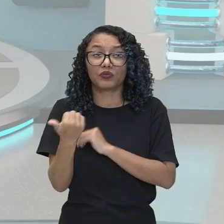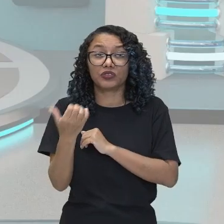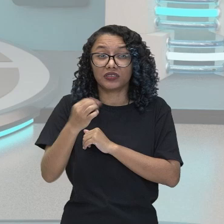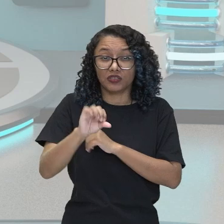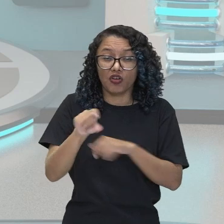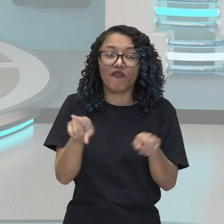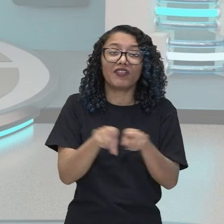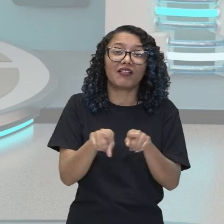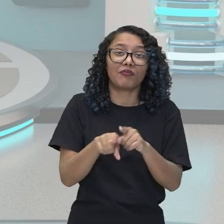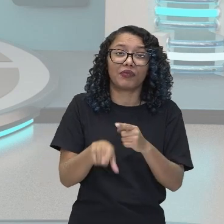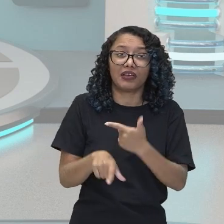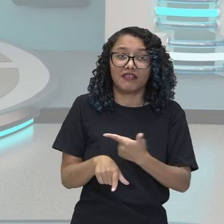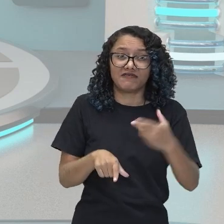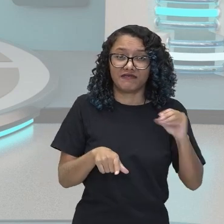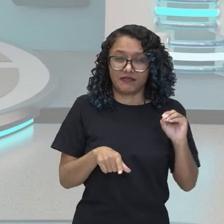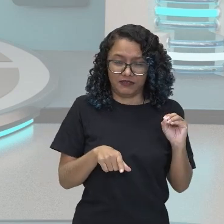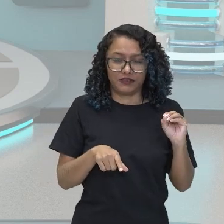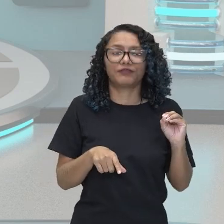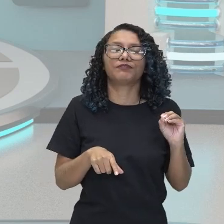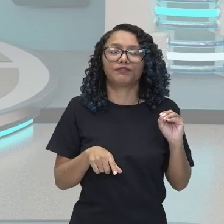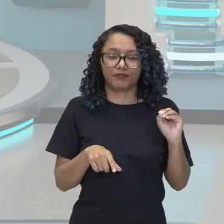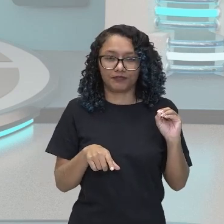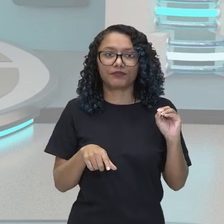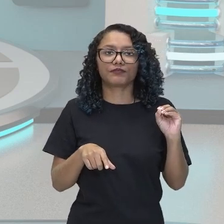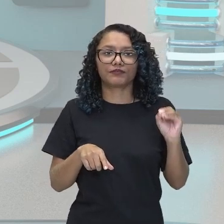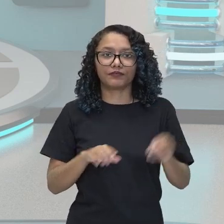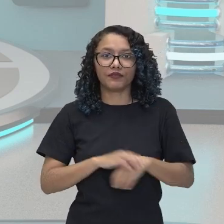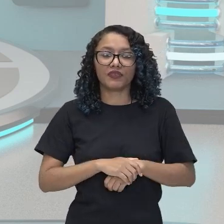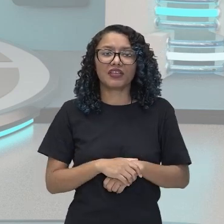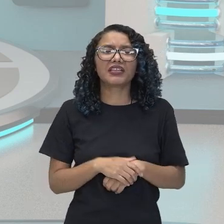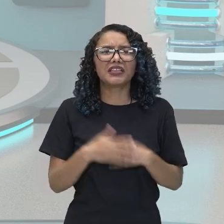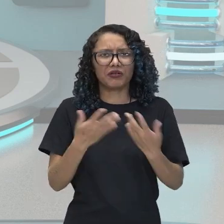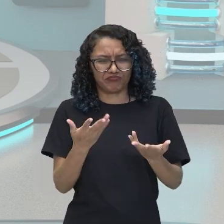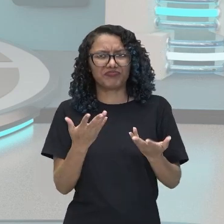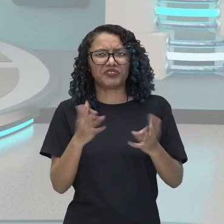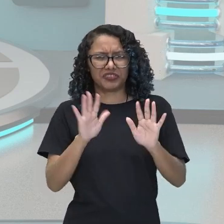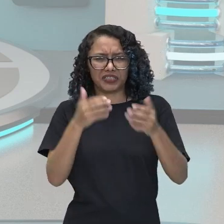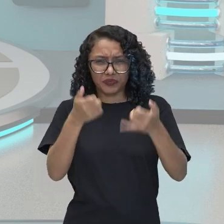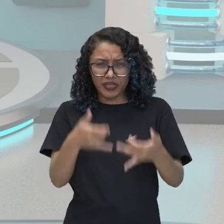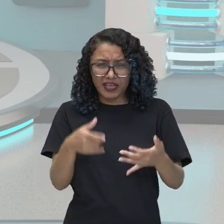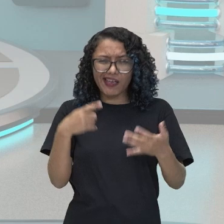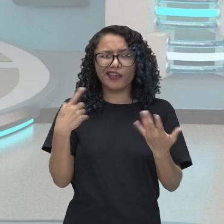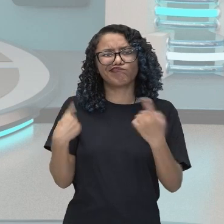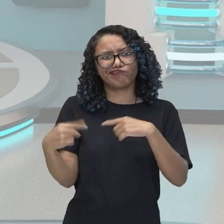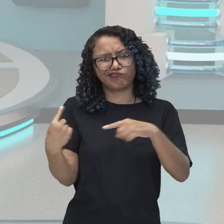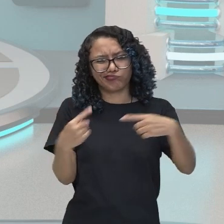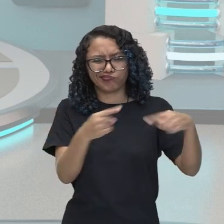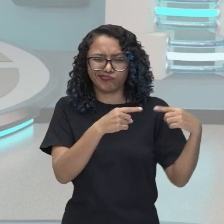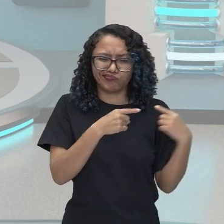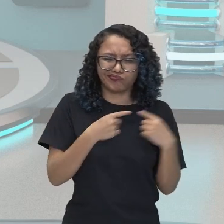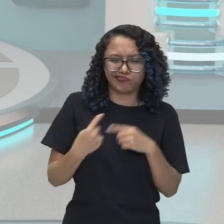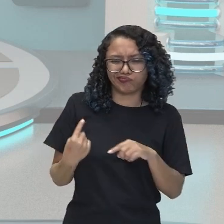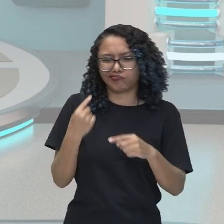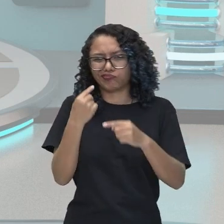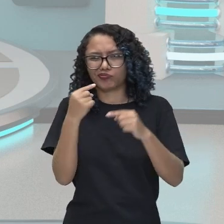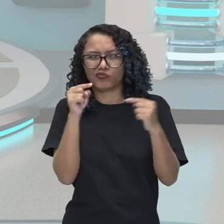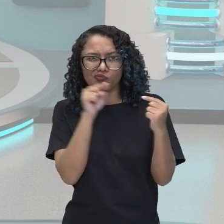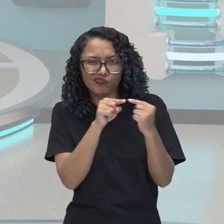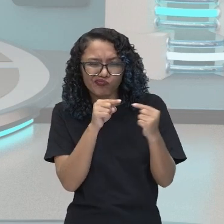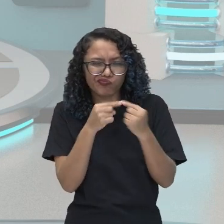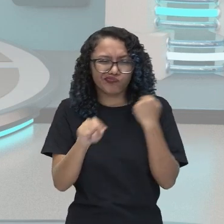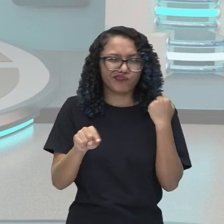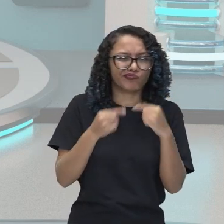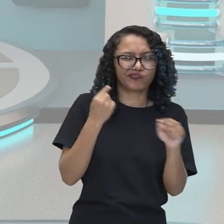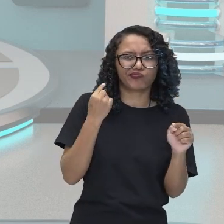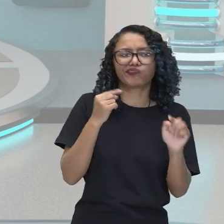Então, como foi falado, há várias discordâncias, não é isso? Então, grande parte das